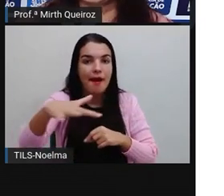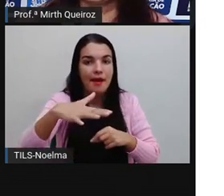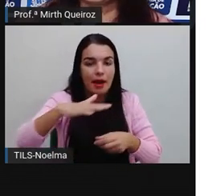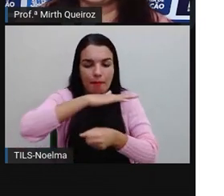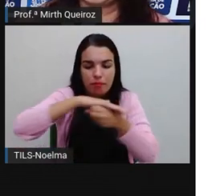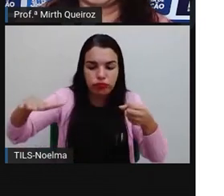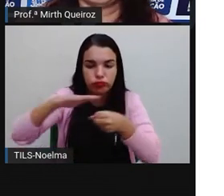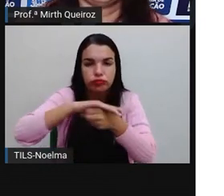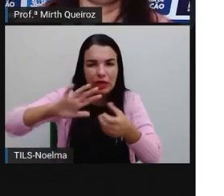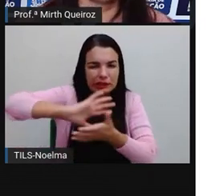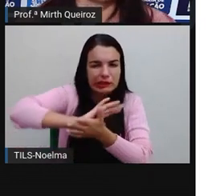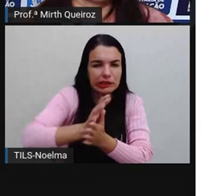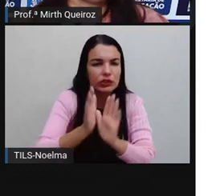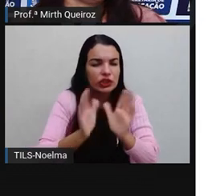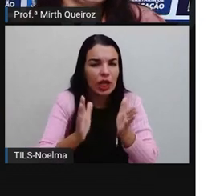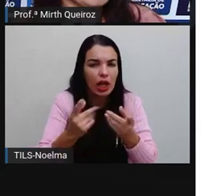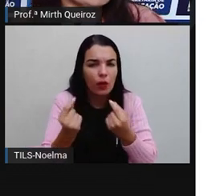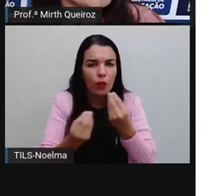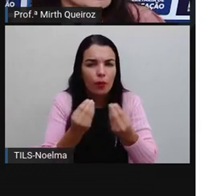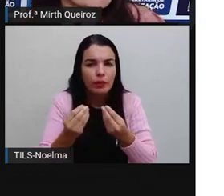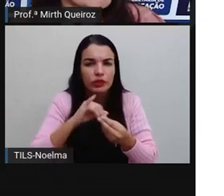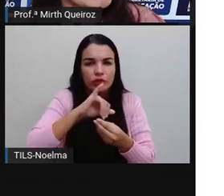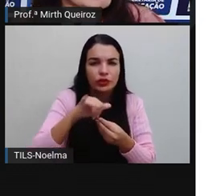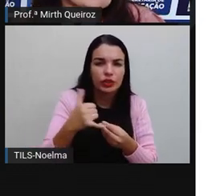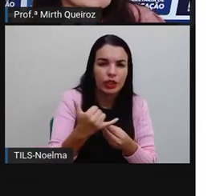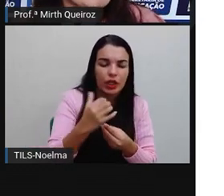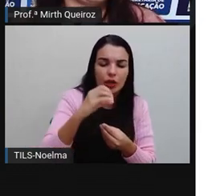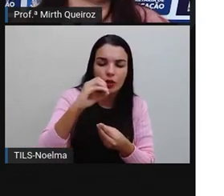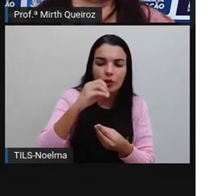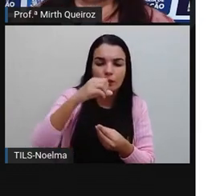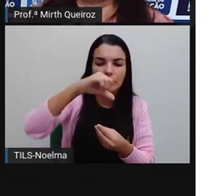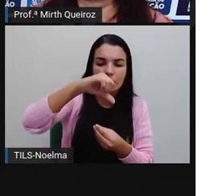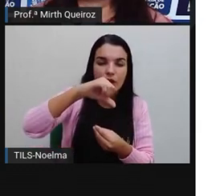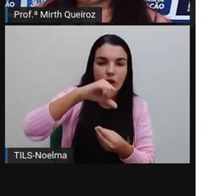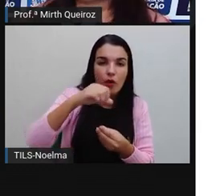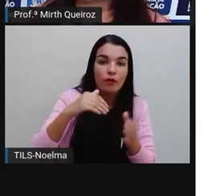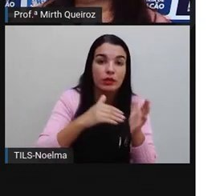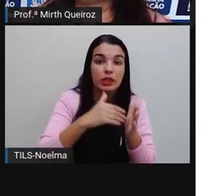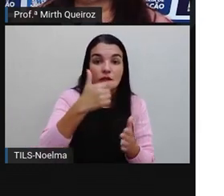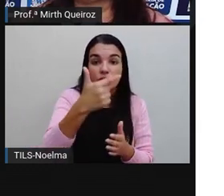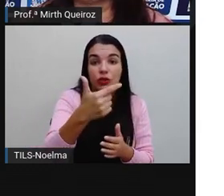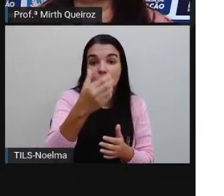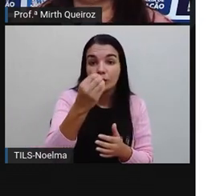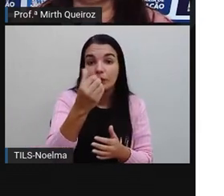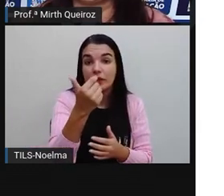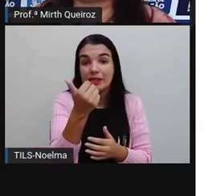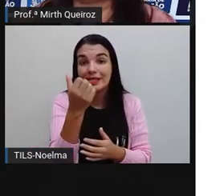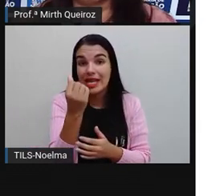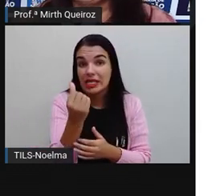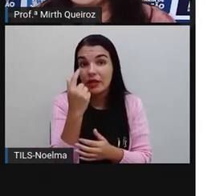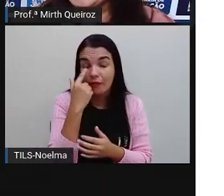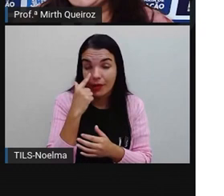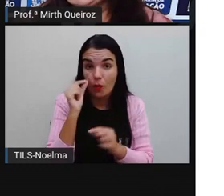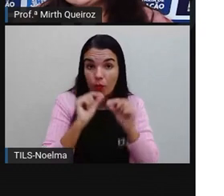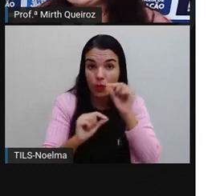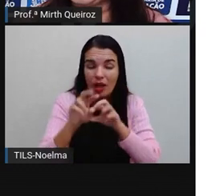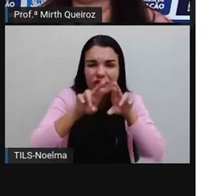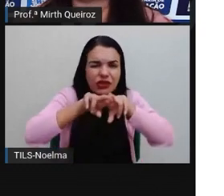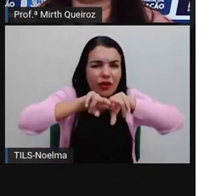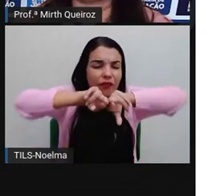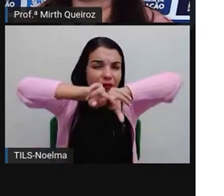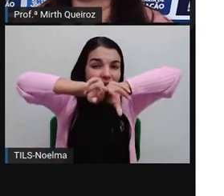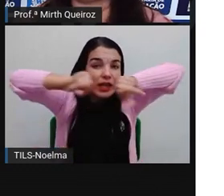janeiro de 2019 e janeiro de 2016. Observe, nós estamos falando sobre a diferença